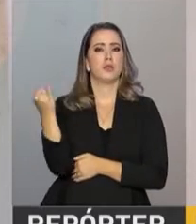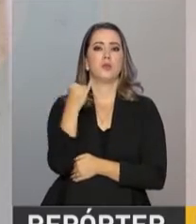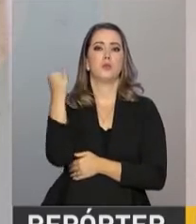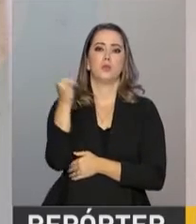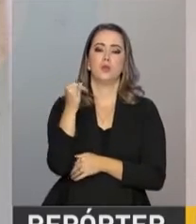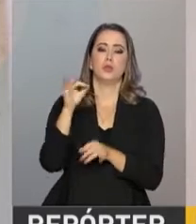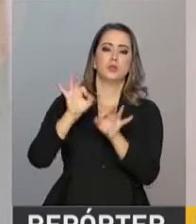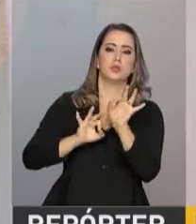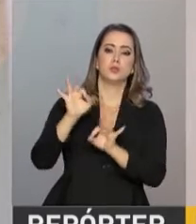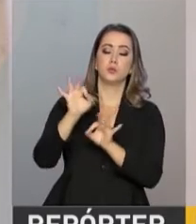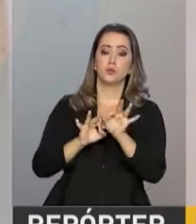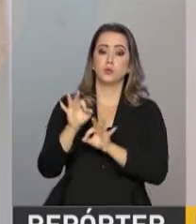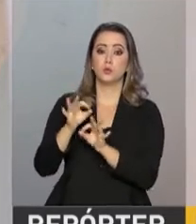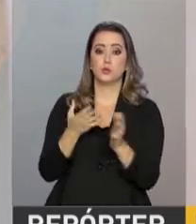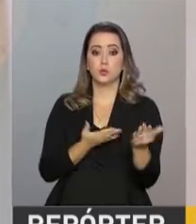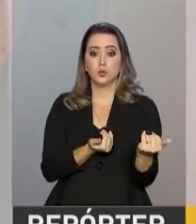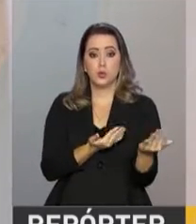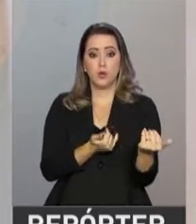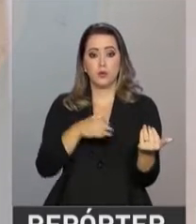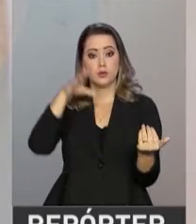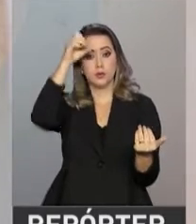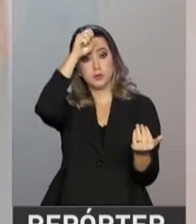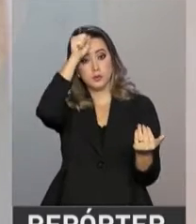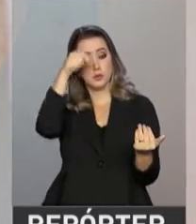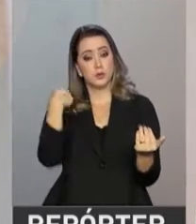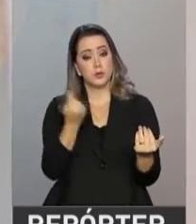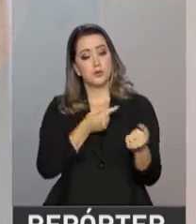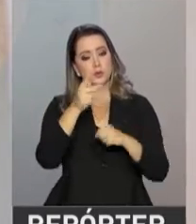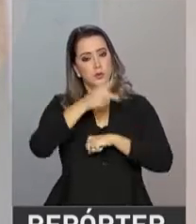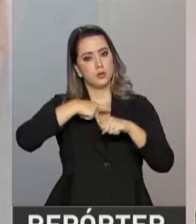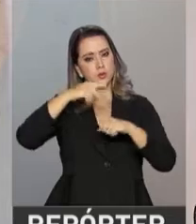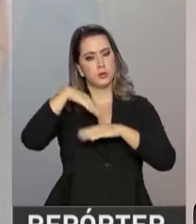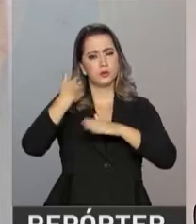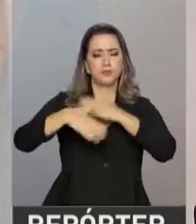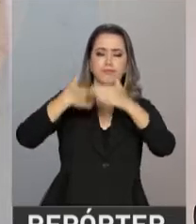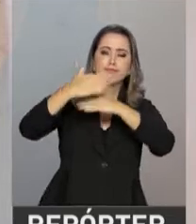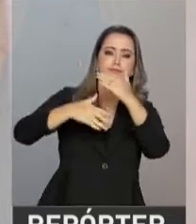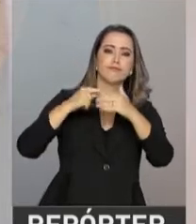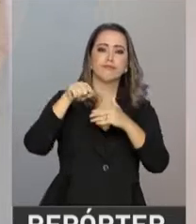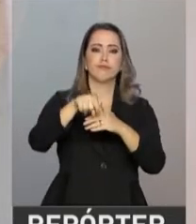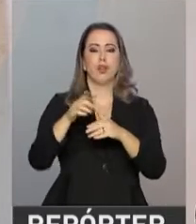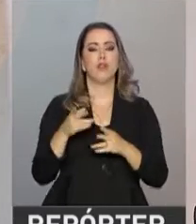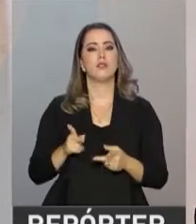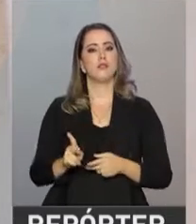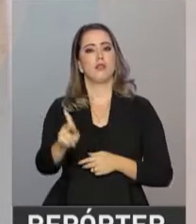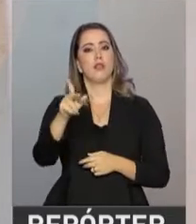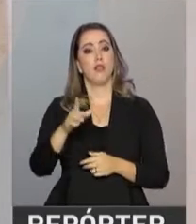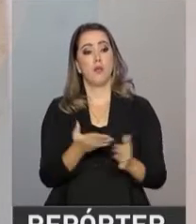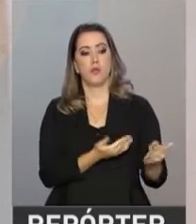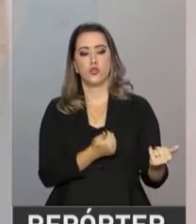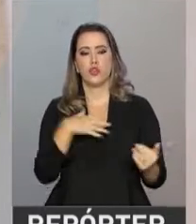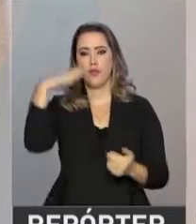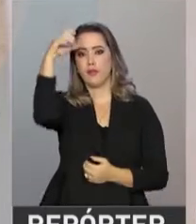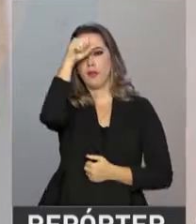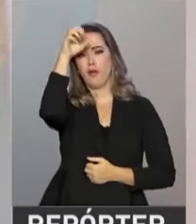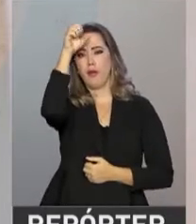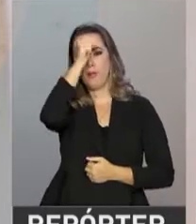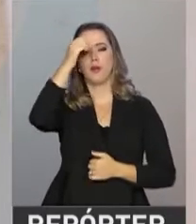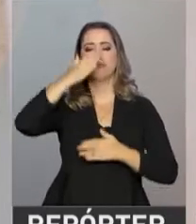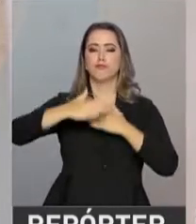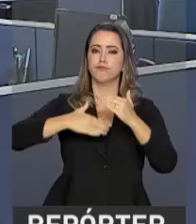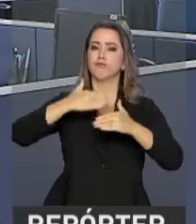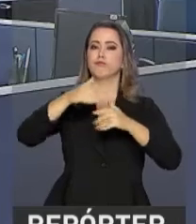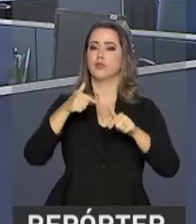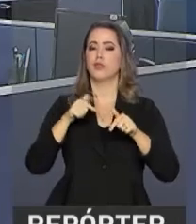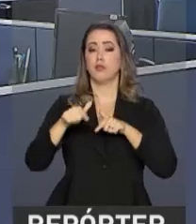formatação e formação do jovem aprendiz para o nosso país ter um jovem cada vez mais qualificado para estar inserido no mercado